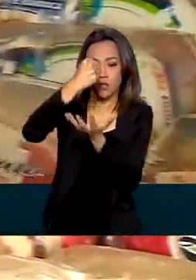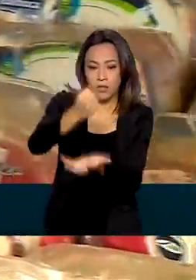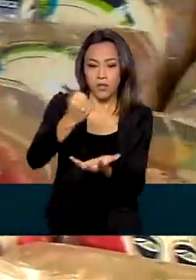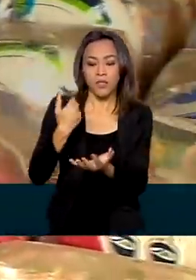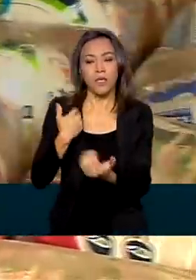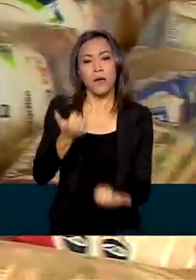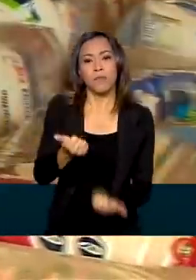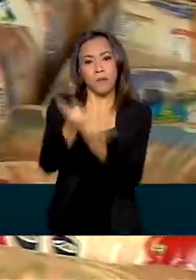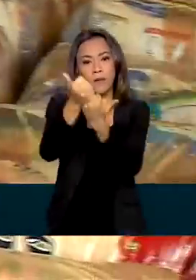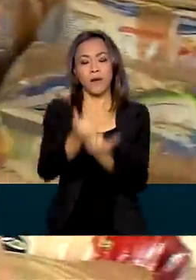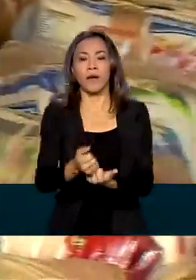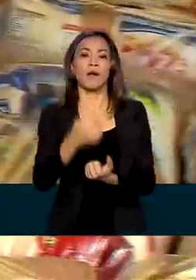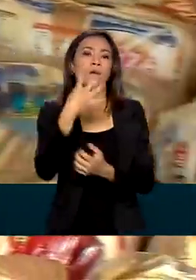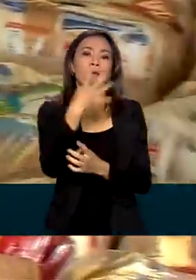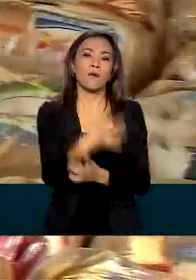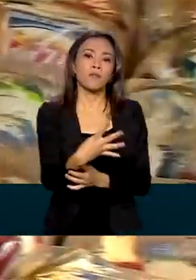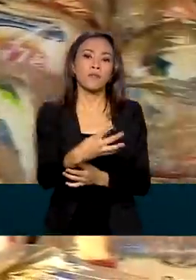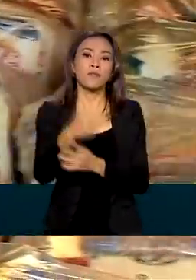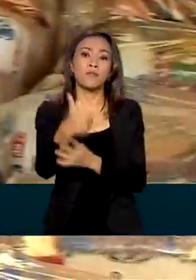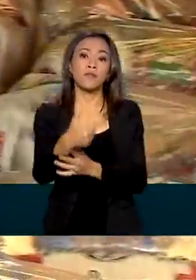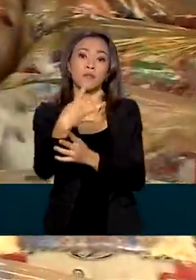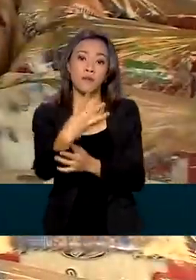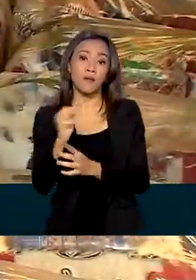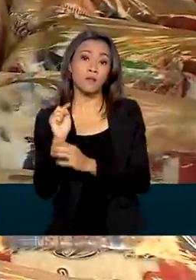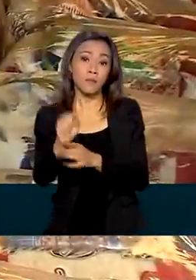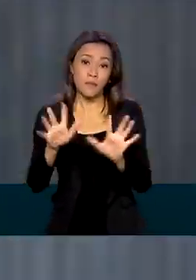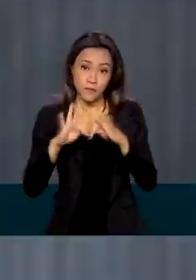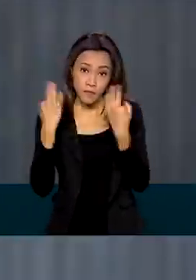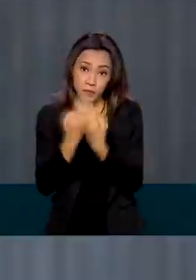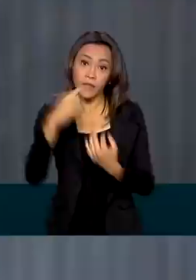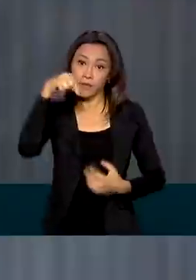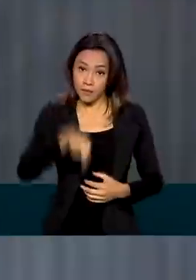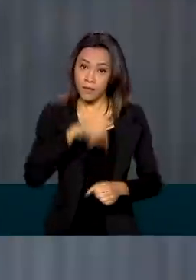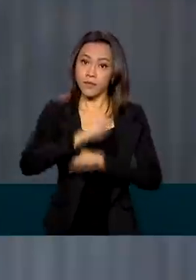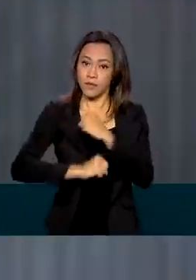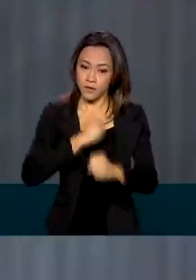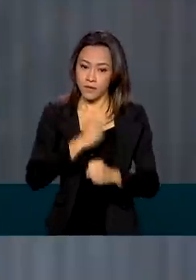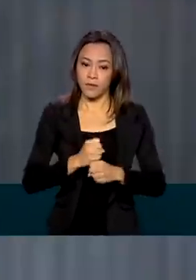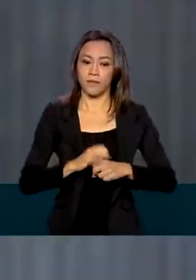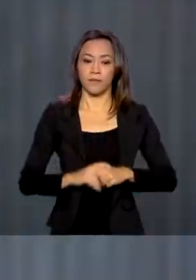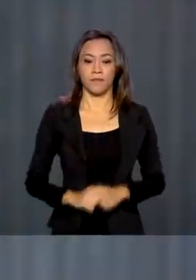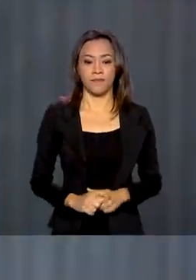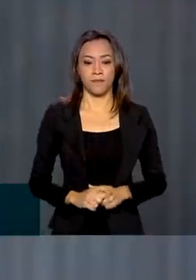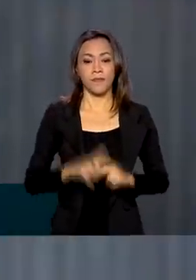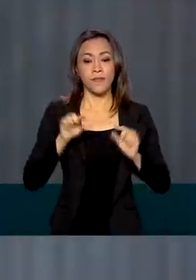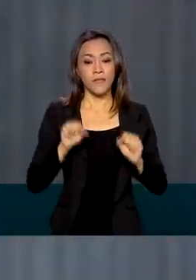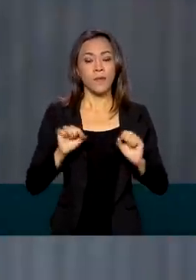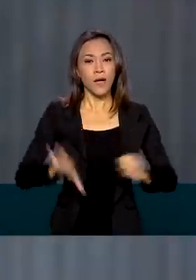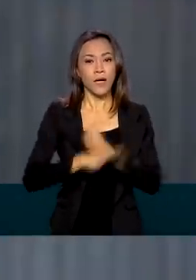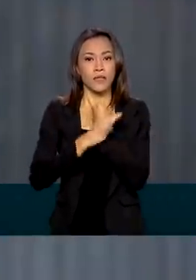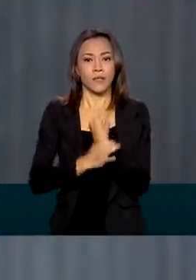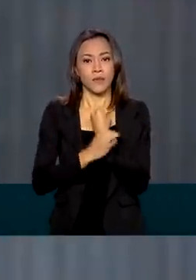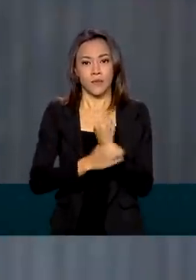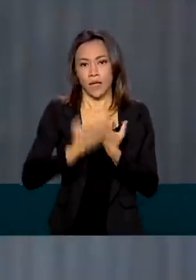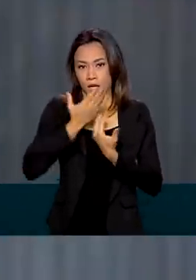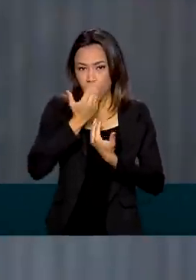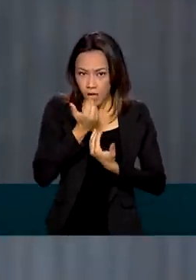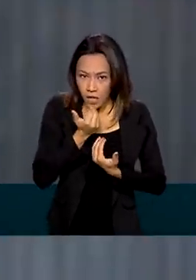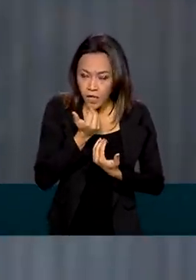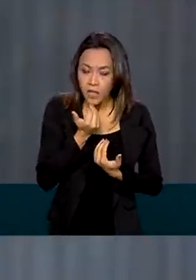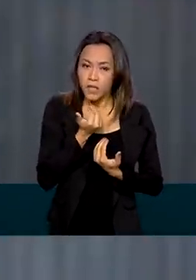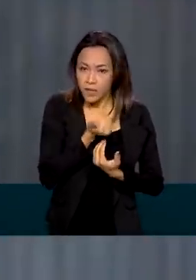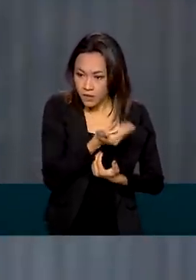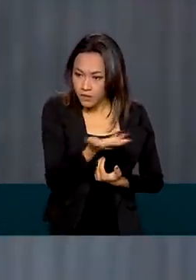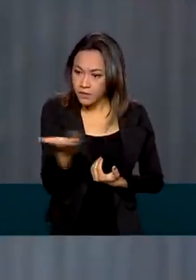424 mil famílias só este ano. O quesito da segurança alimentar e nutricional vem à baila e